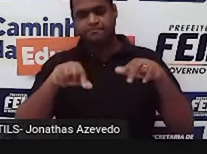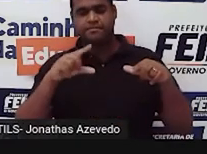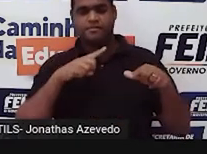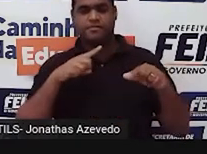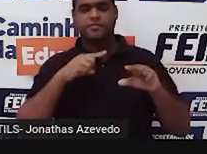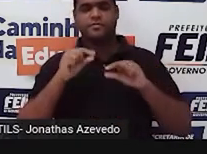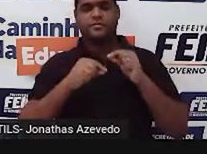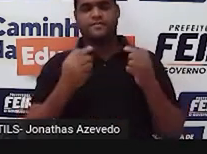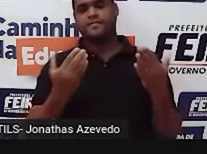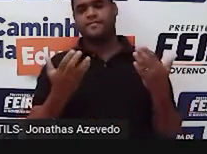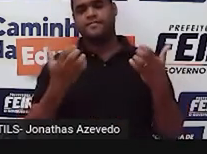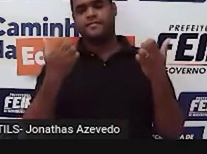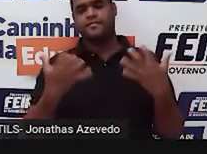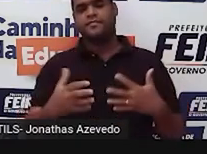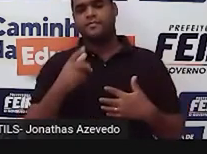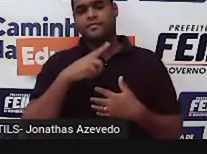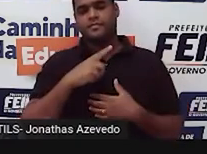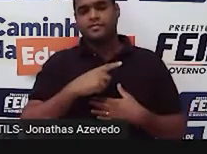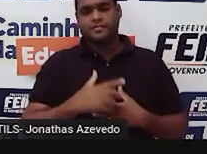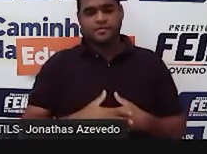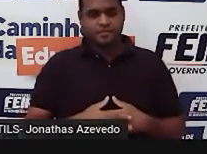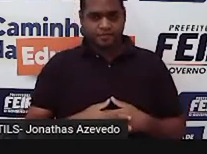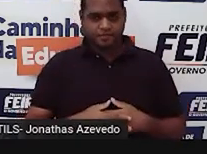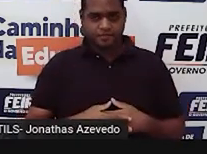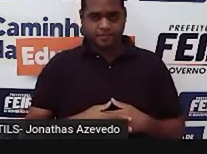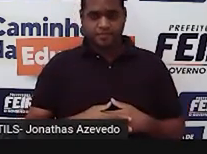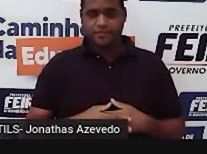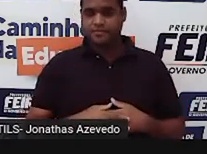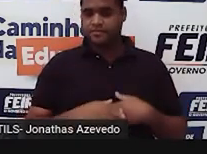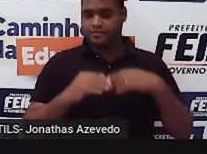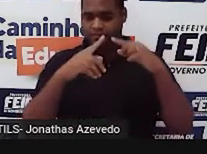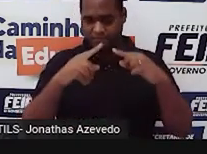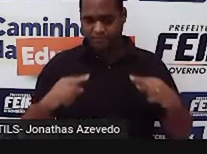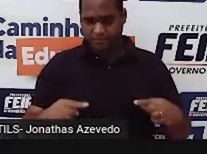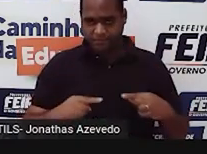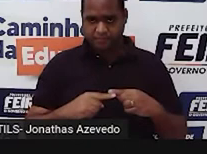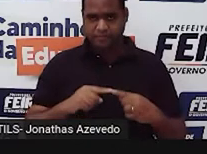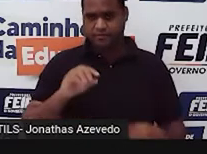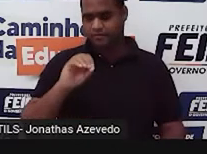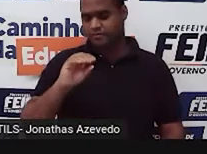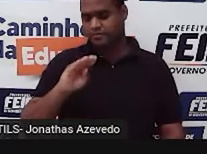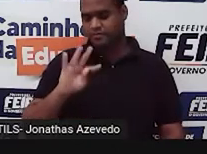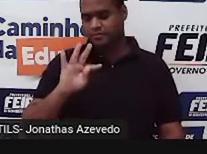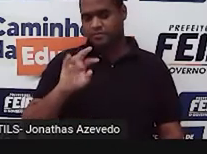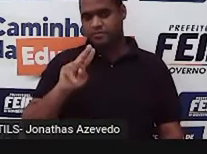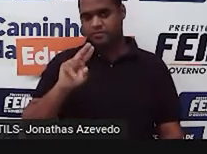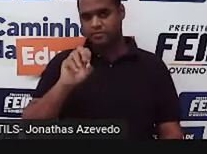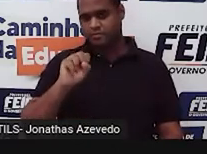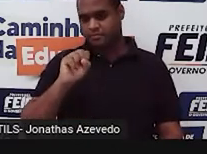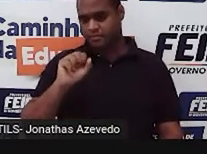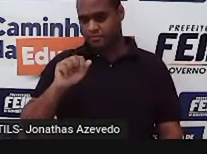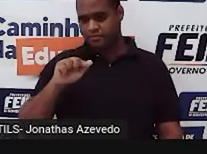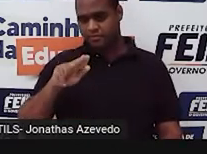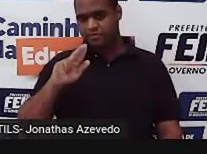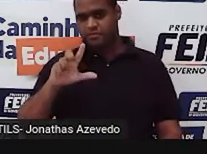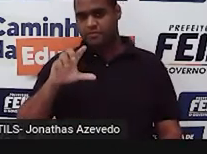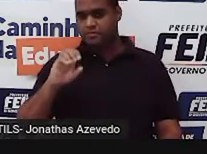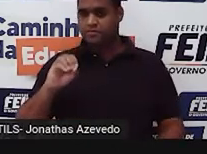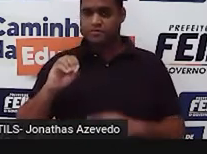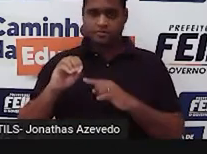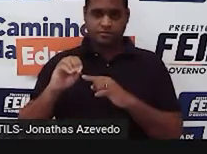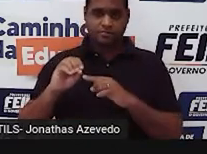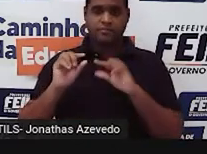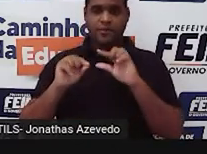comigo. Esse daí é o triângulo obtusângulo, tá? A palavra